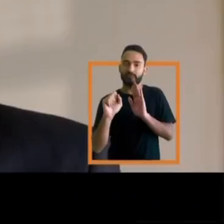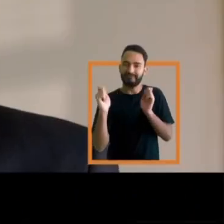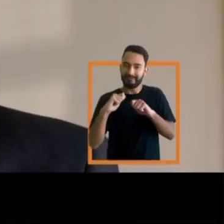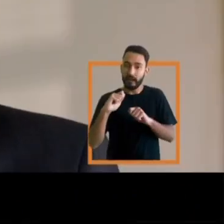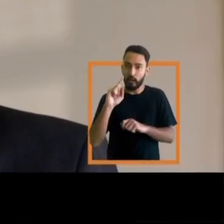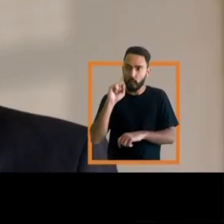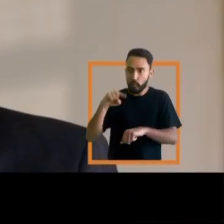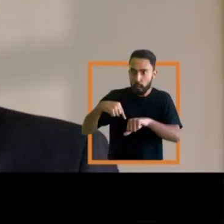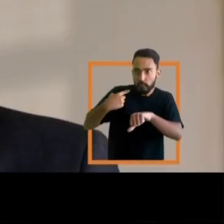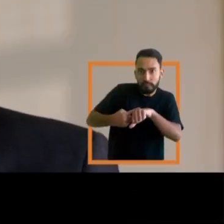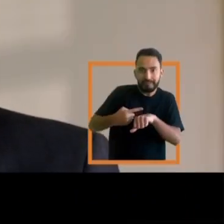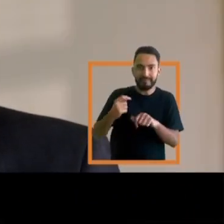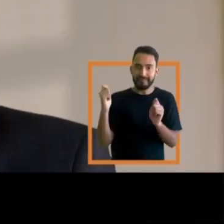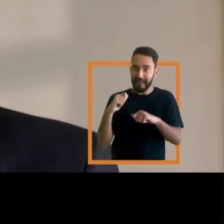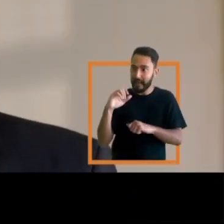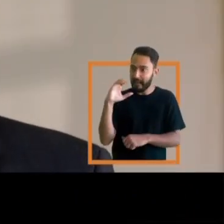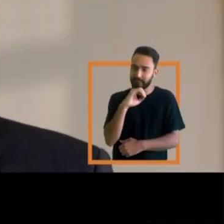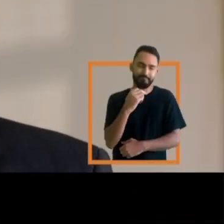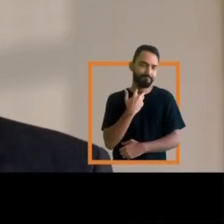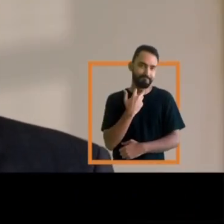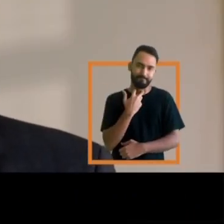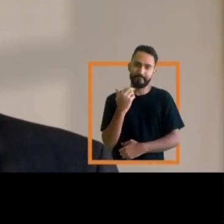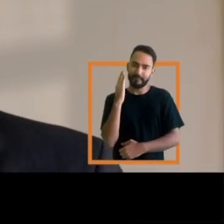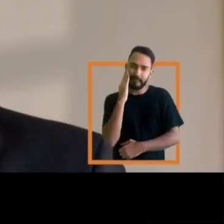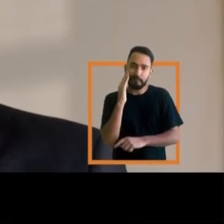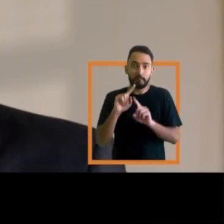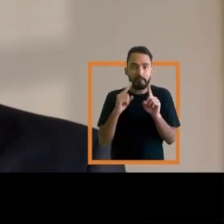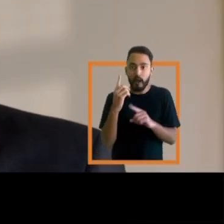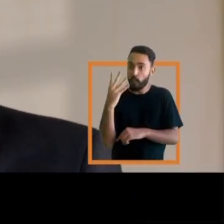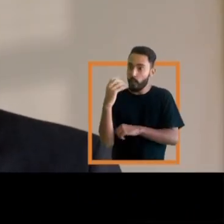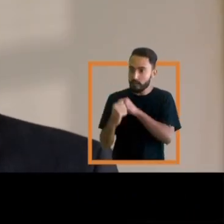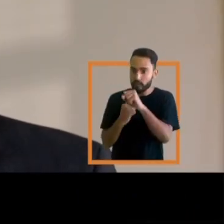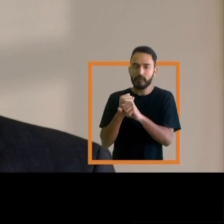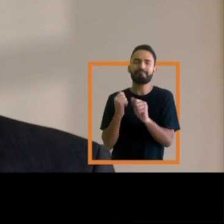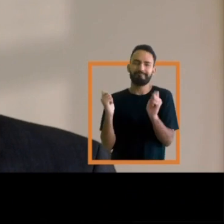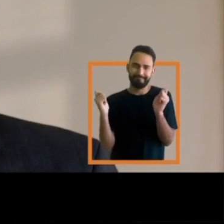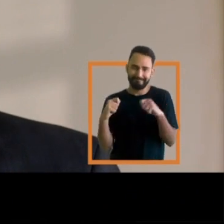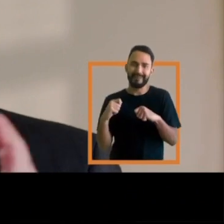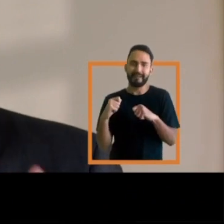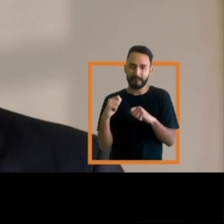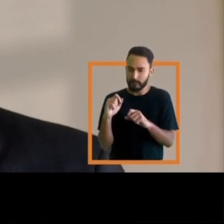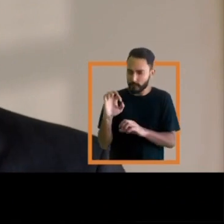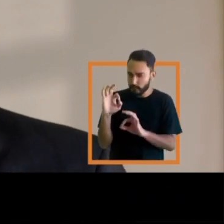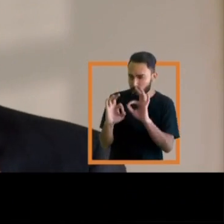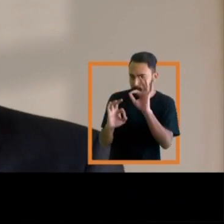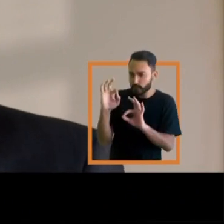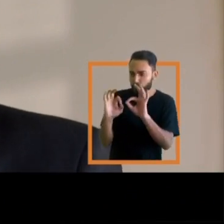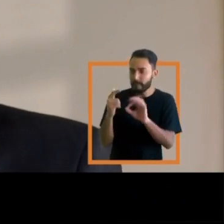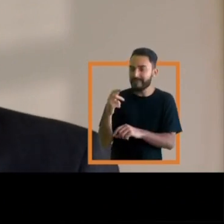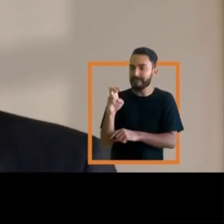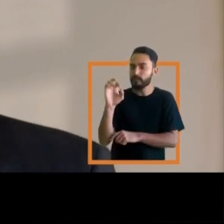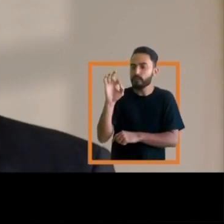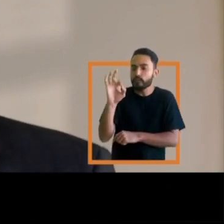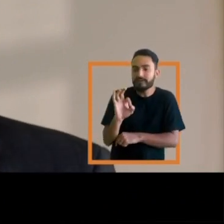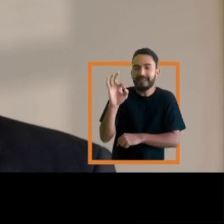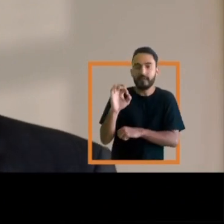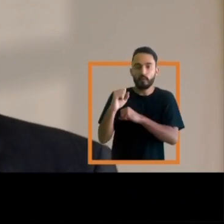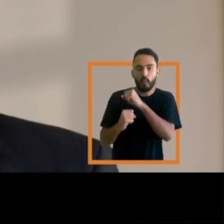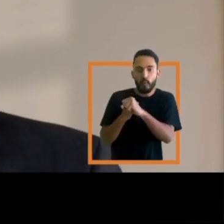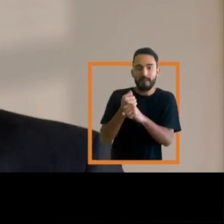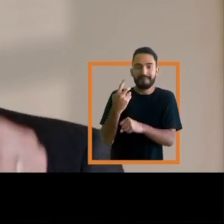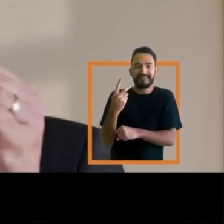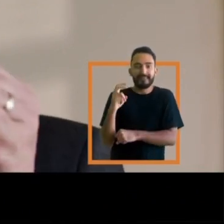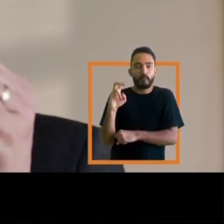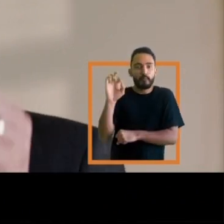Eu sei que não dá para essa correção ser feita tudo de uma vez, mas dá para fazer em quatro anos, corrigindo a tabela em 25% ao ano.